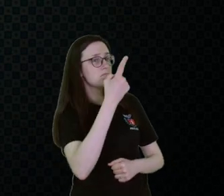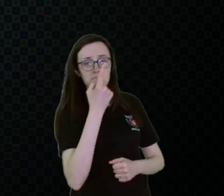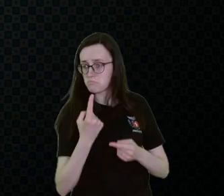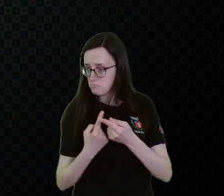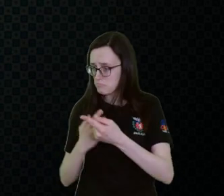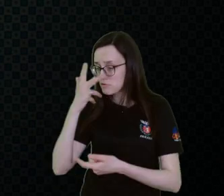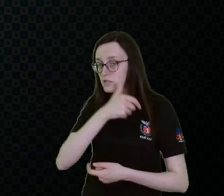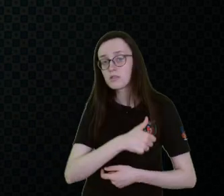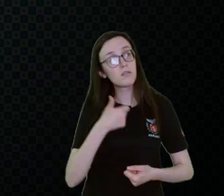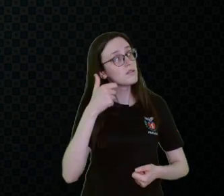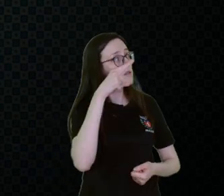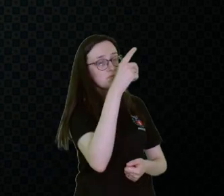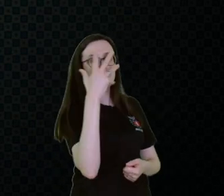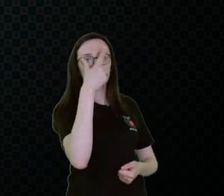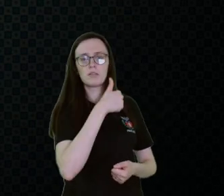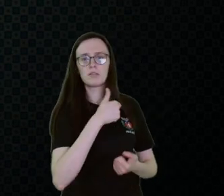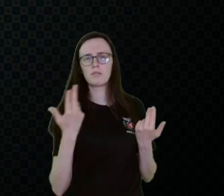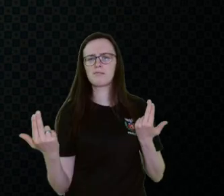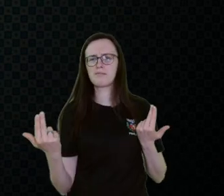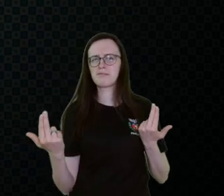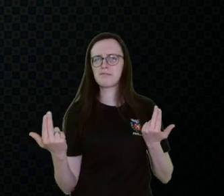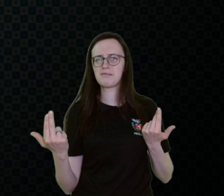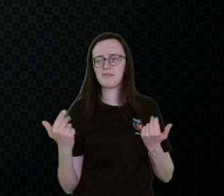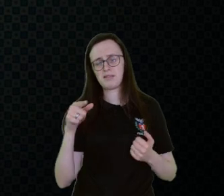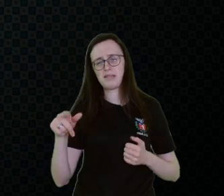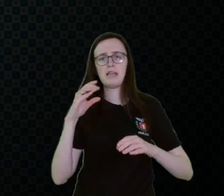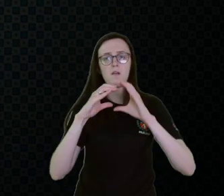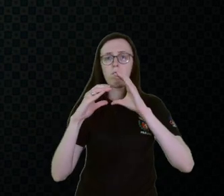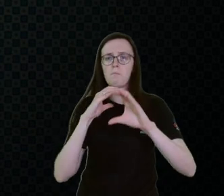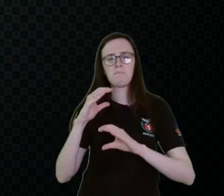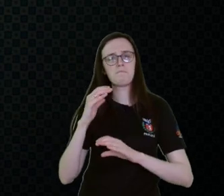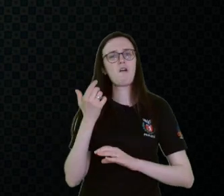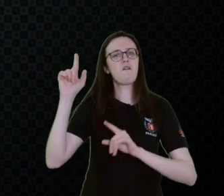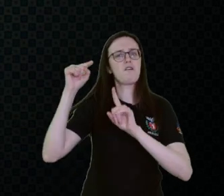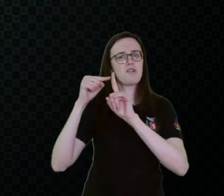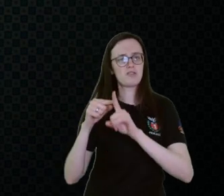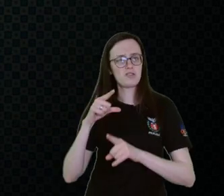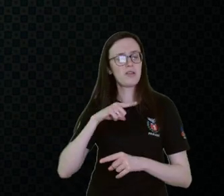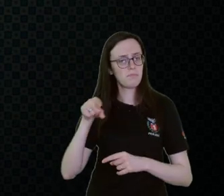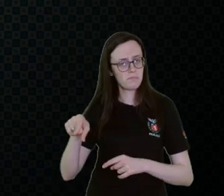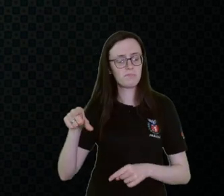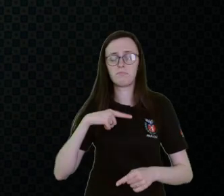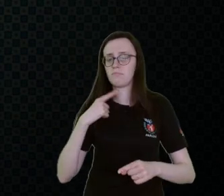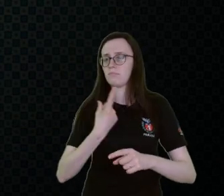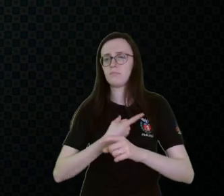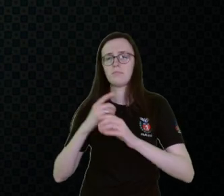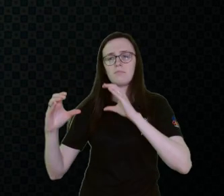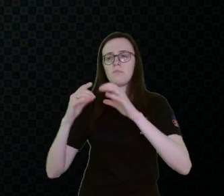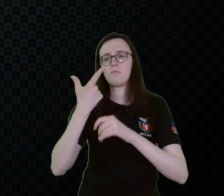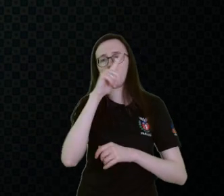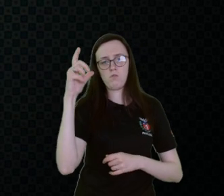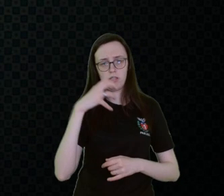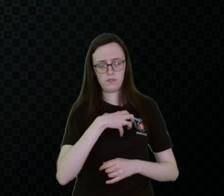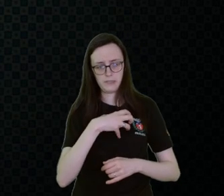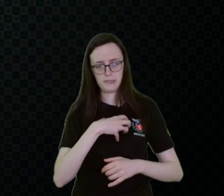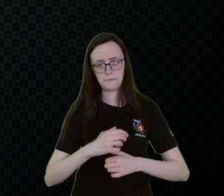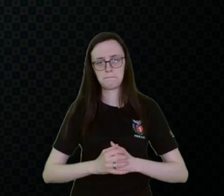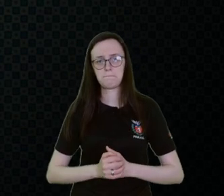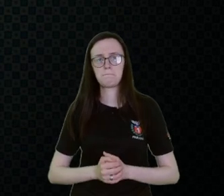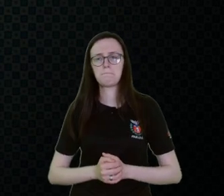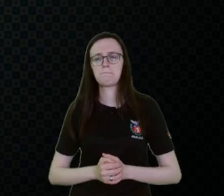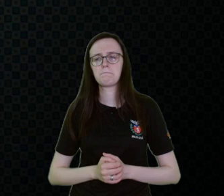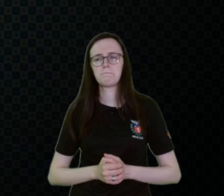você está bonito? Então, a comunicação, ela é muito além da fala, tá? A gente se comunica de várias formas. E quem,